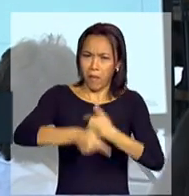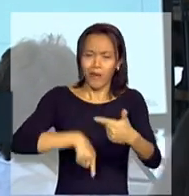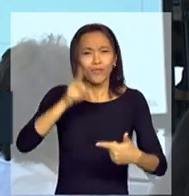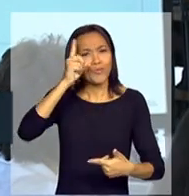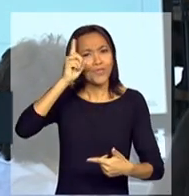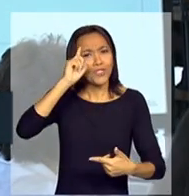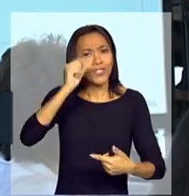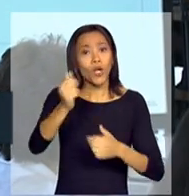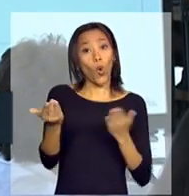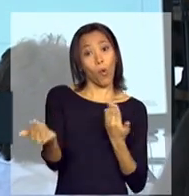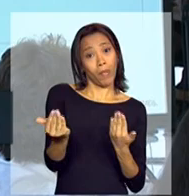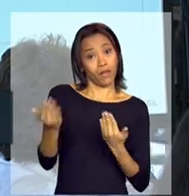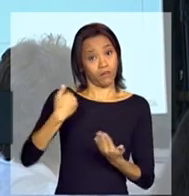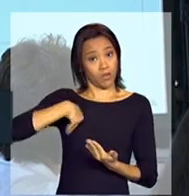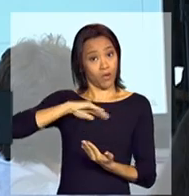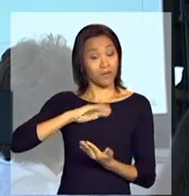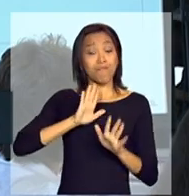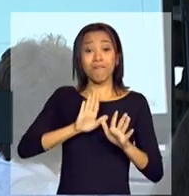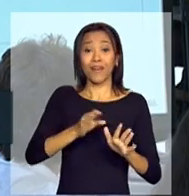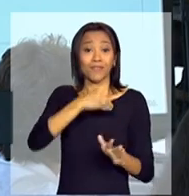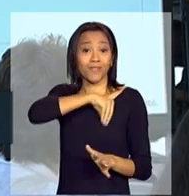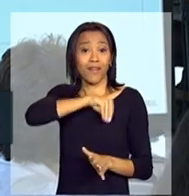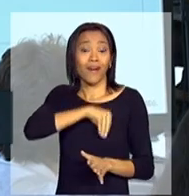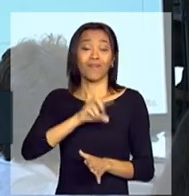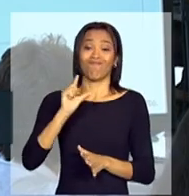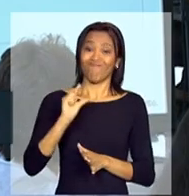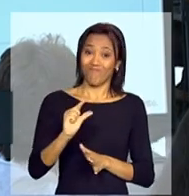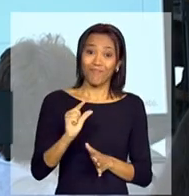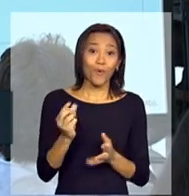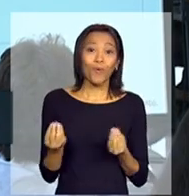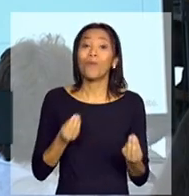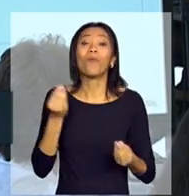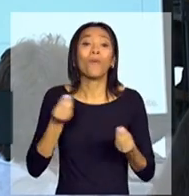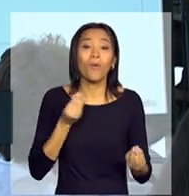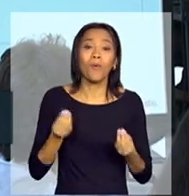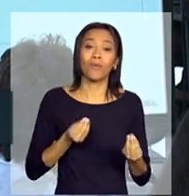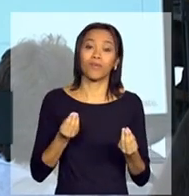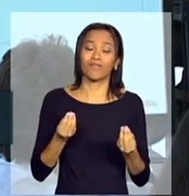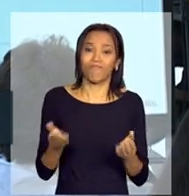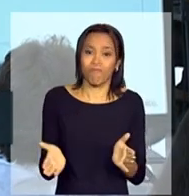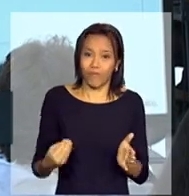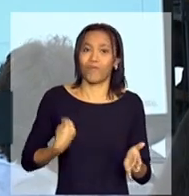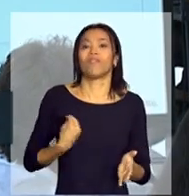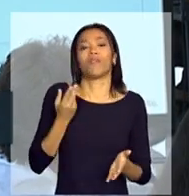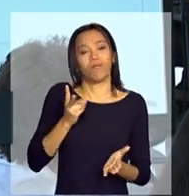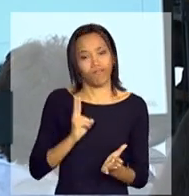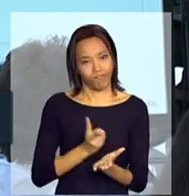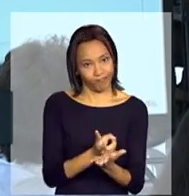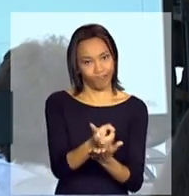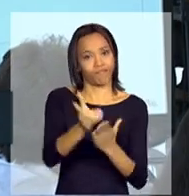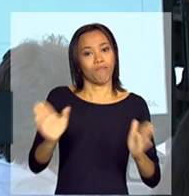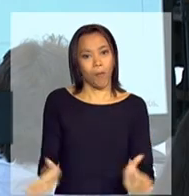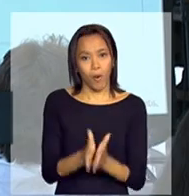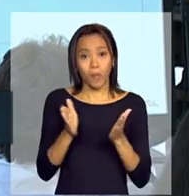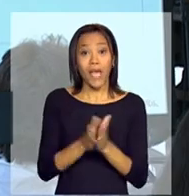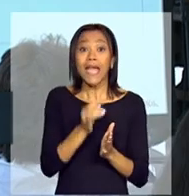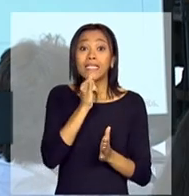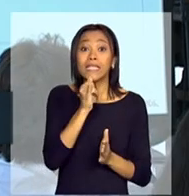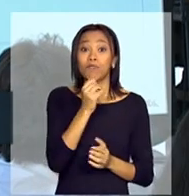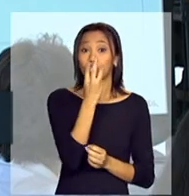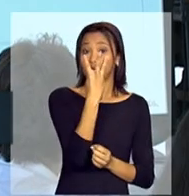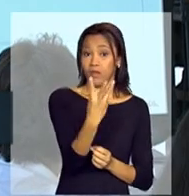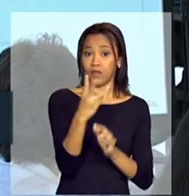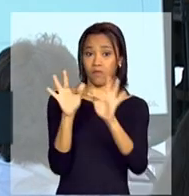dia do que nós, não tem renda suficiente para sair da situação de extrema pobreza. Então, aqui são três exemplos de três famílias